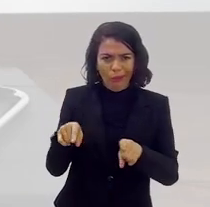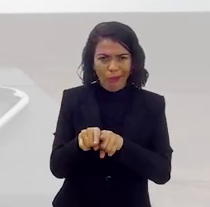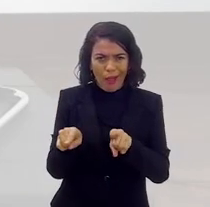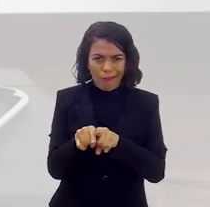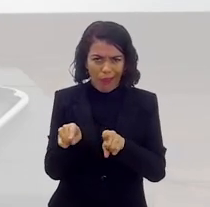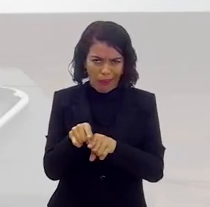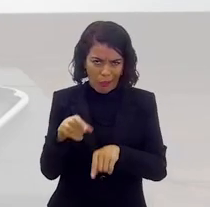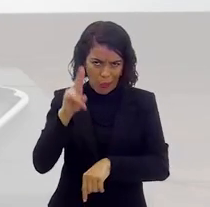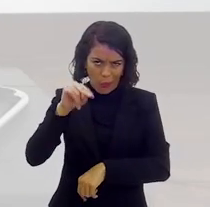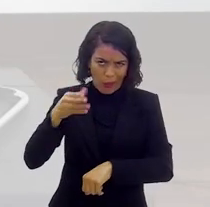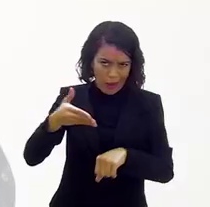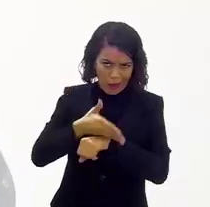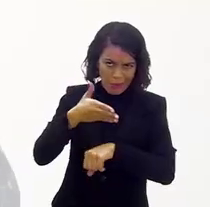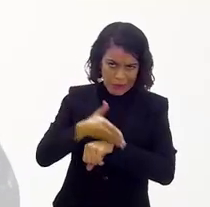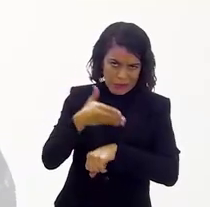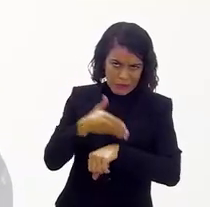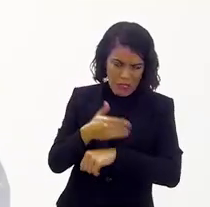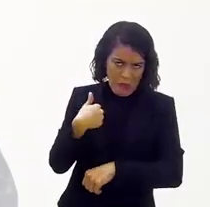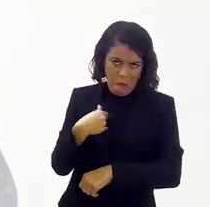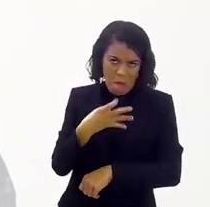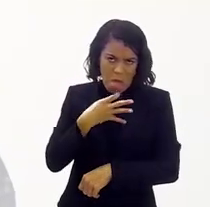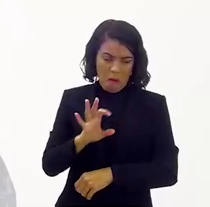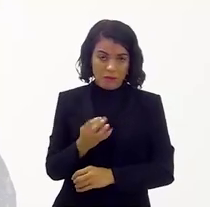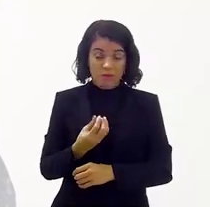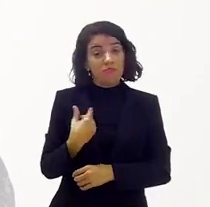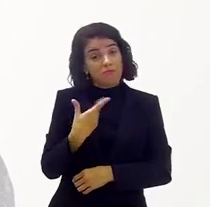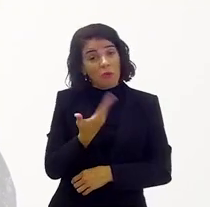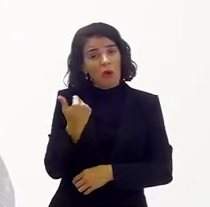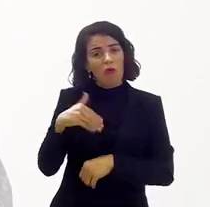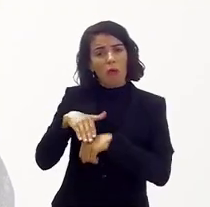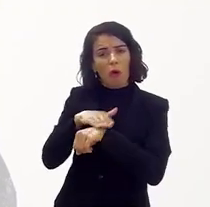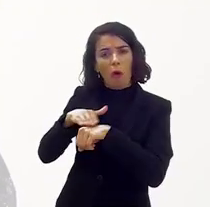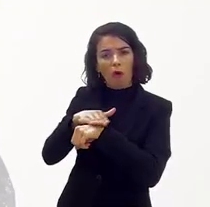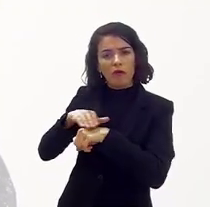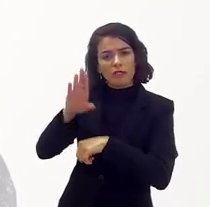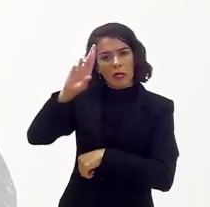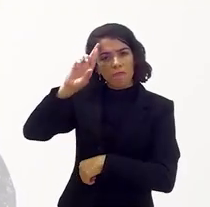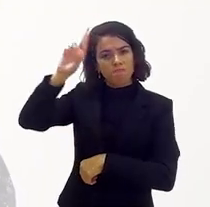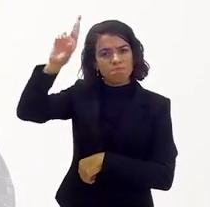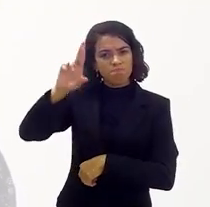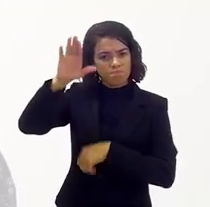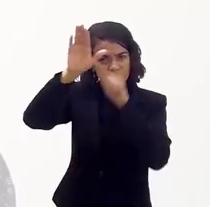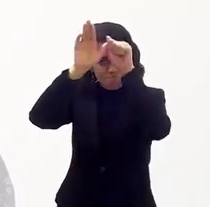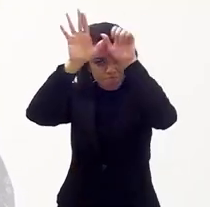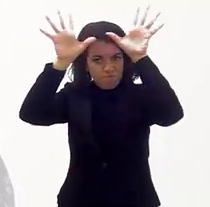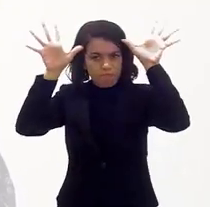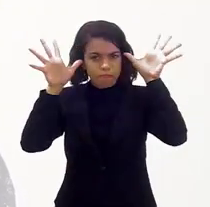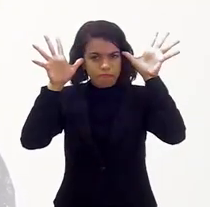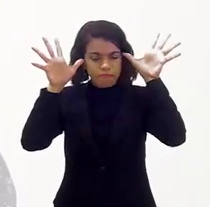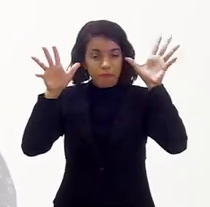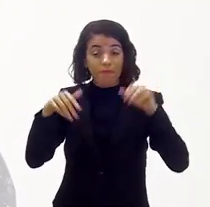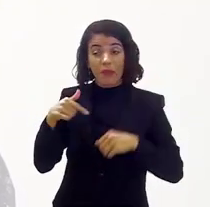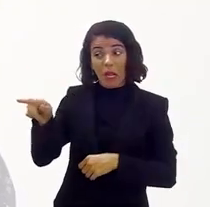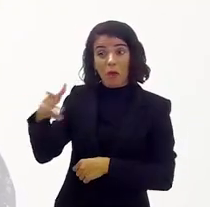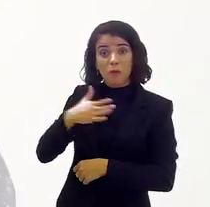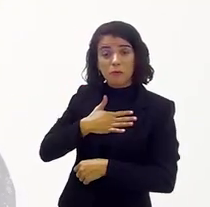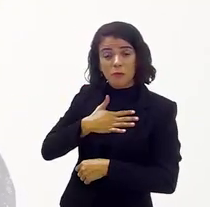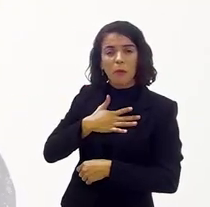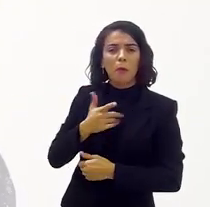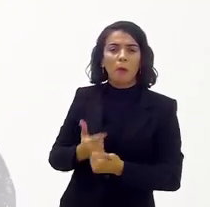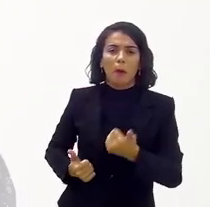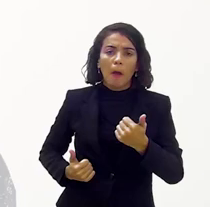E nem eu tenho participação, né? Do trabalho deles, cultural. Ele disse, não, mas eu vou conversar com o cacique. E o cacique gostou. Então,